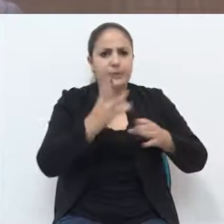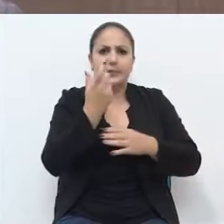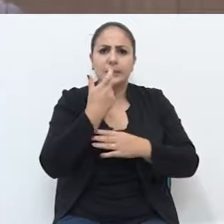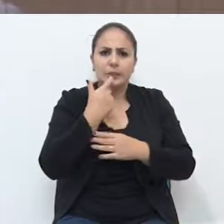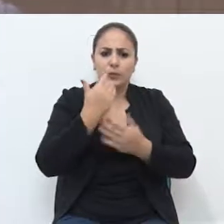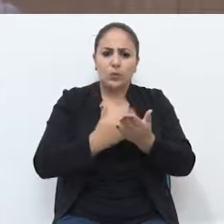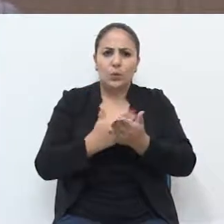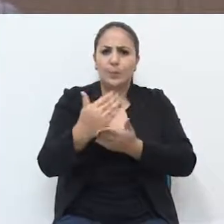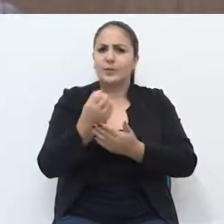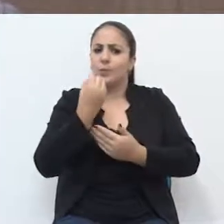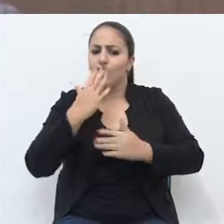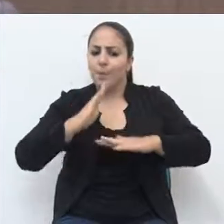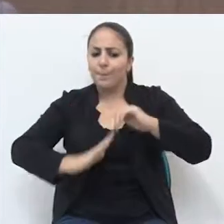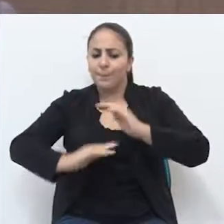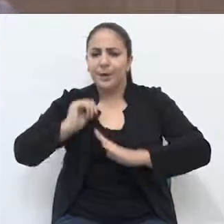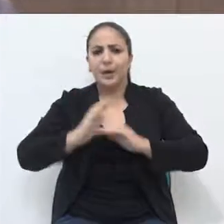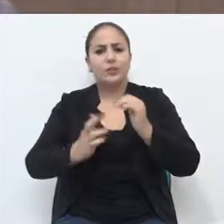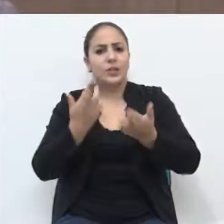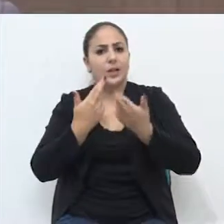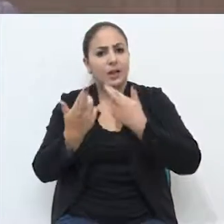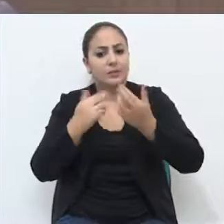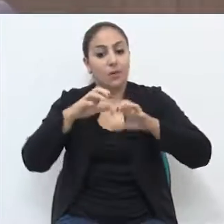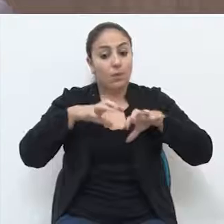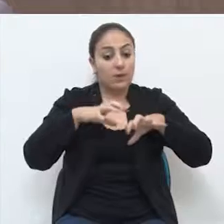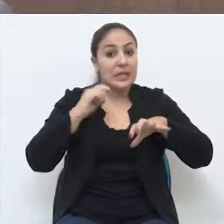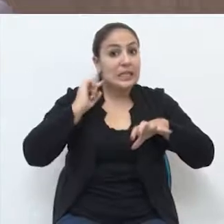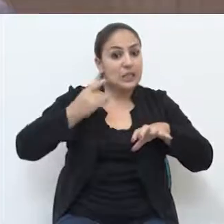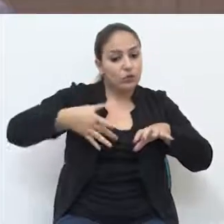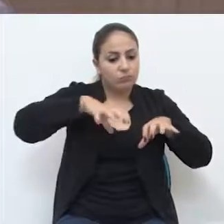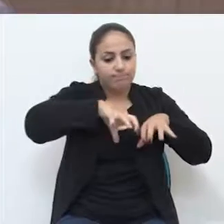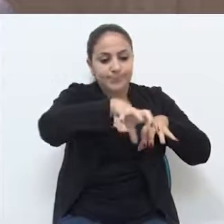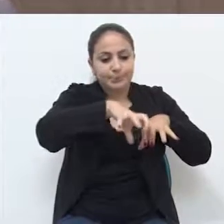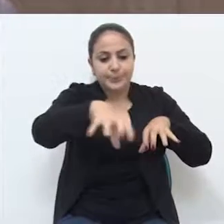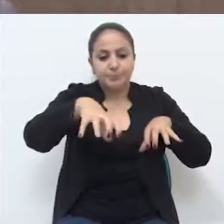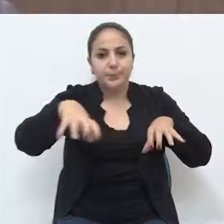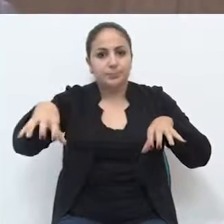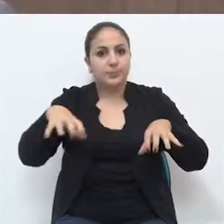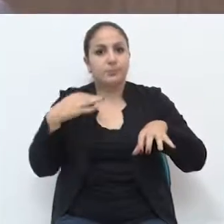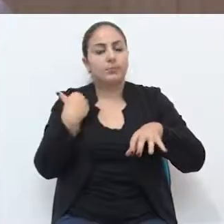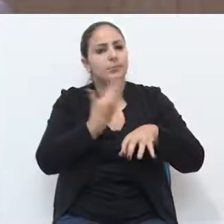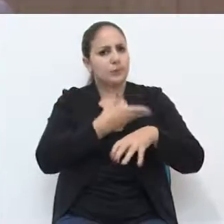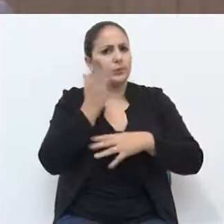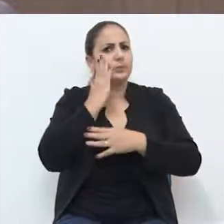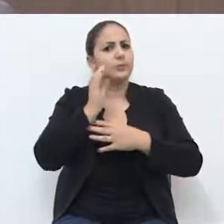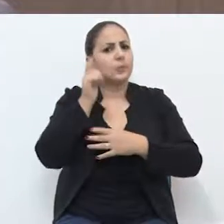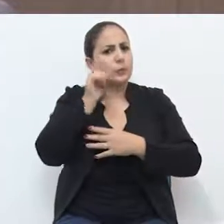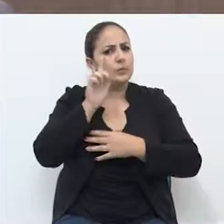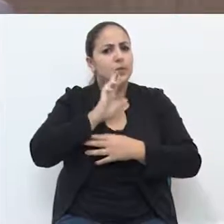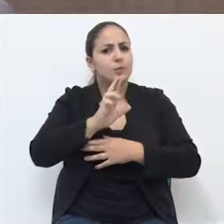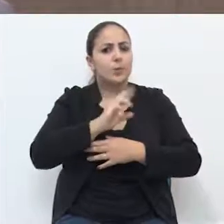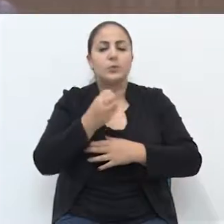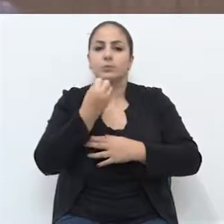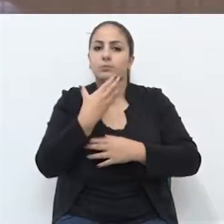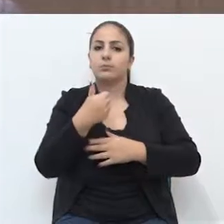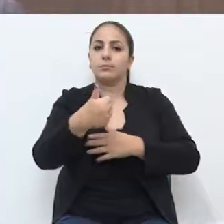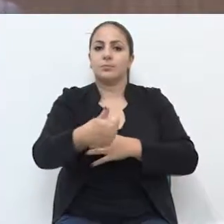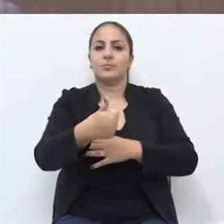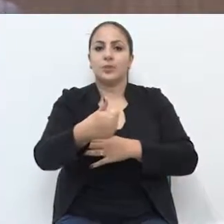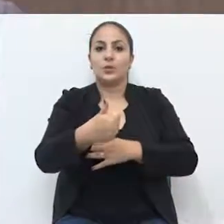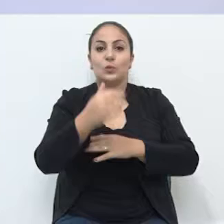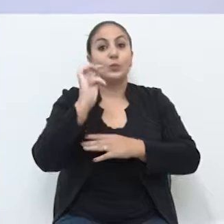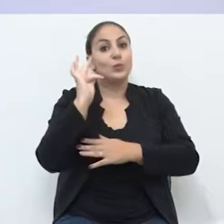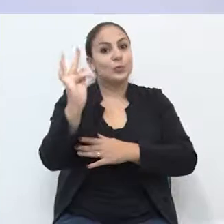crianças, já desde cedo, as boas práticas com relação à separação do lixo, nós vamos ter com certeza resultados muito positivos